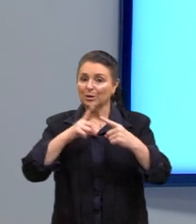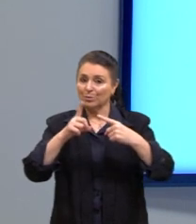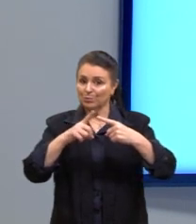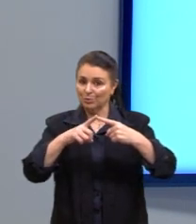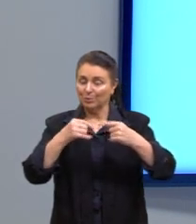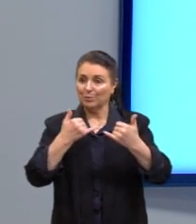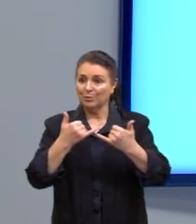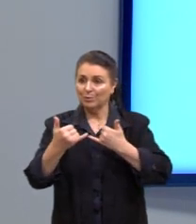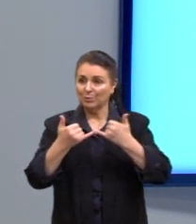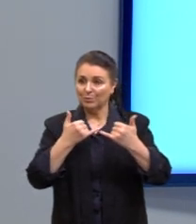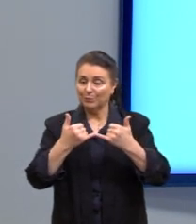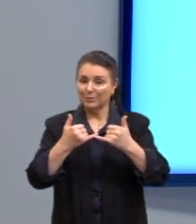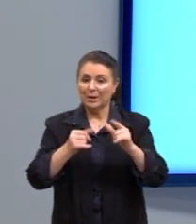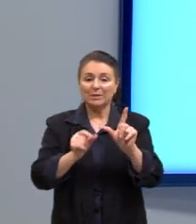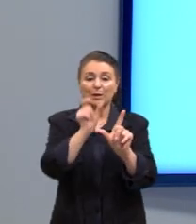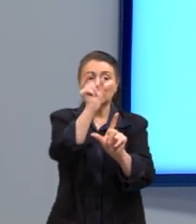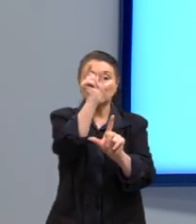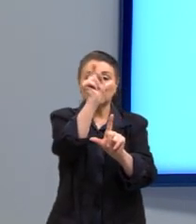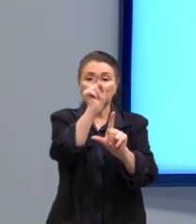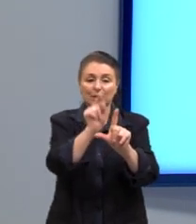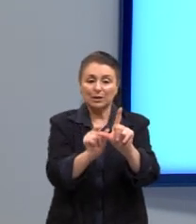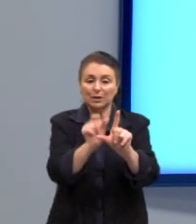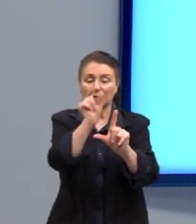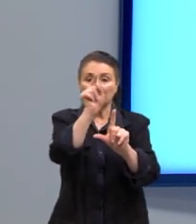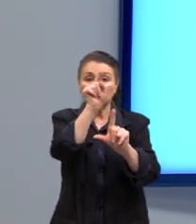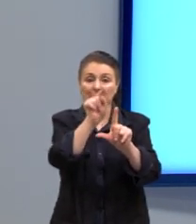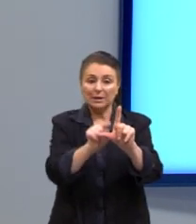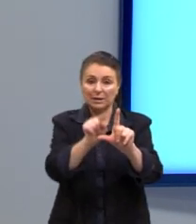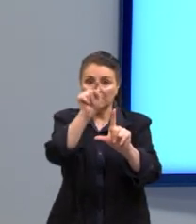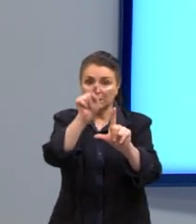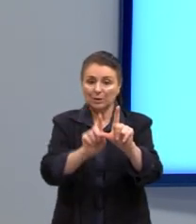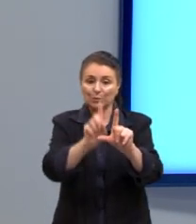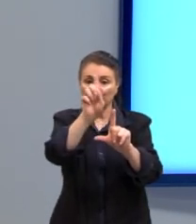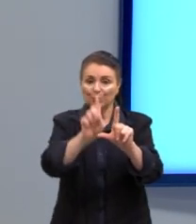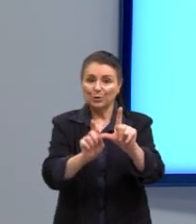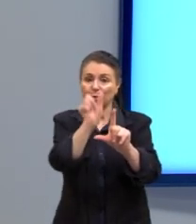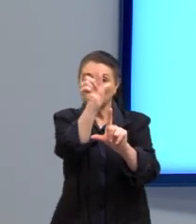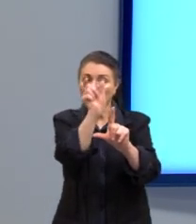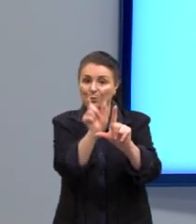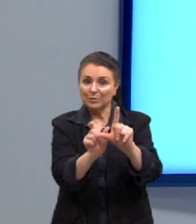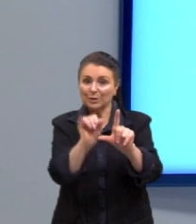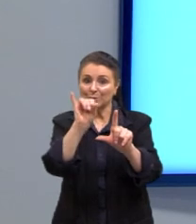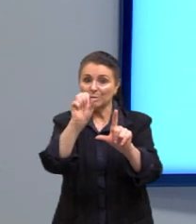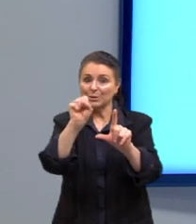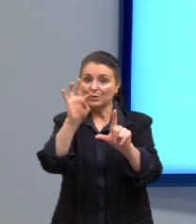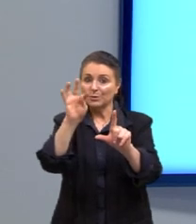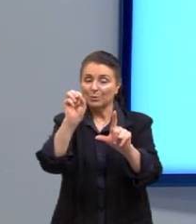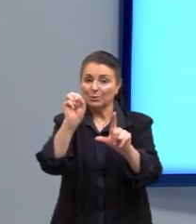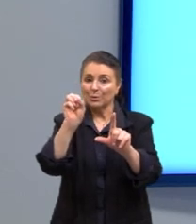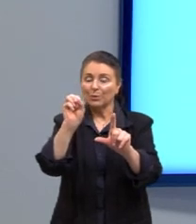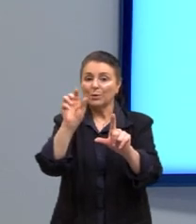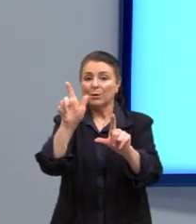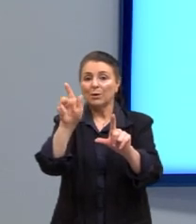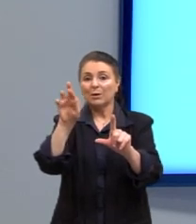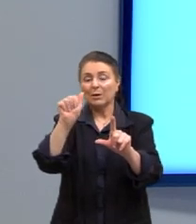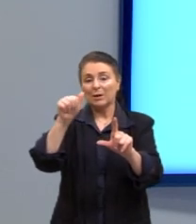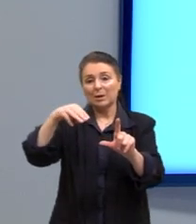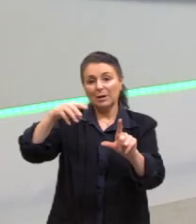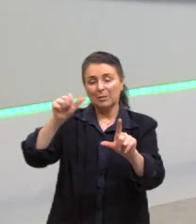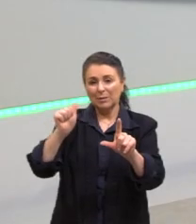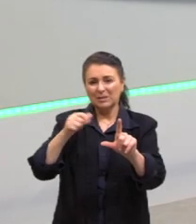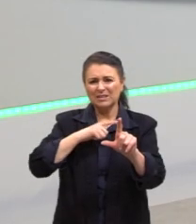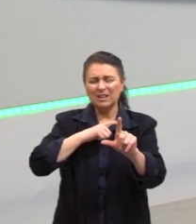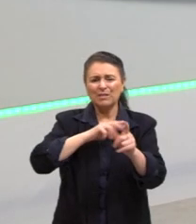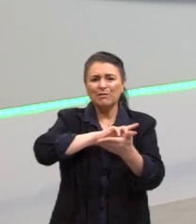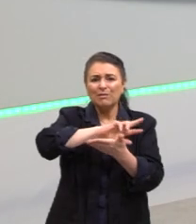por exemplo, gráfico de linhas, de barras, os histogramas, pictogramas, gráfico de setores,